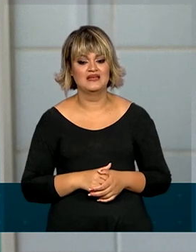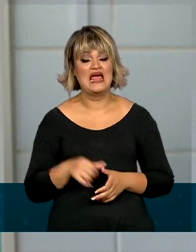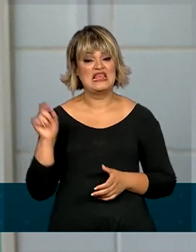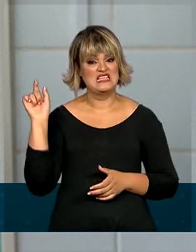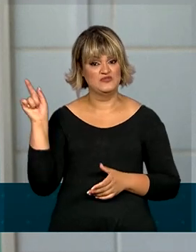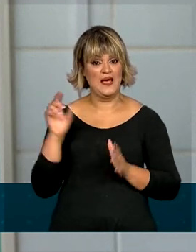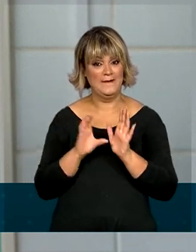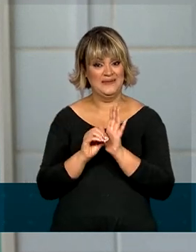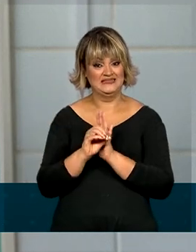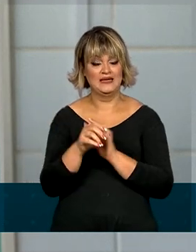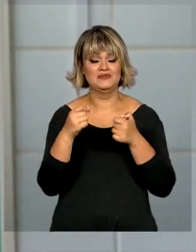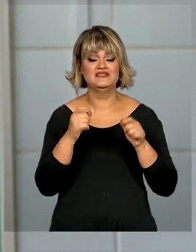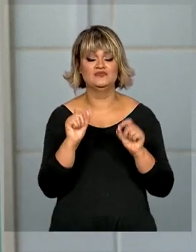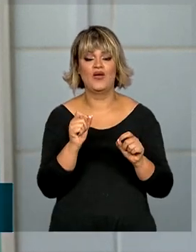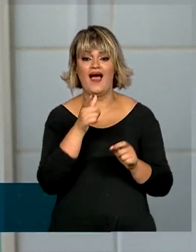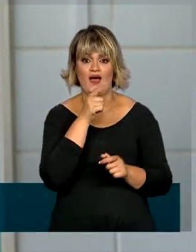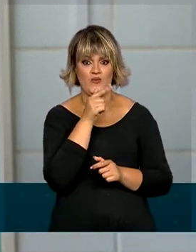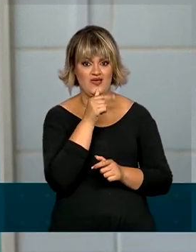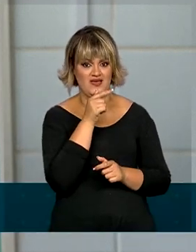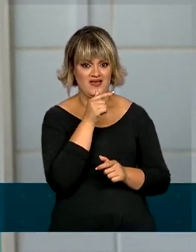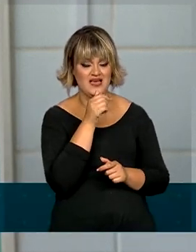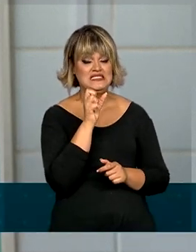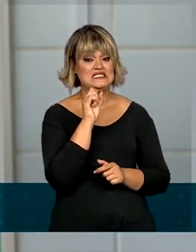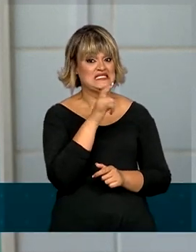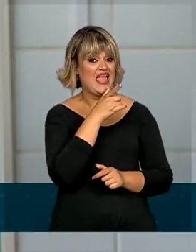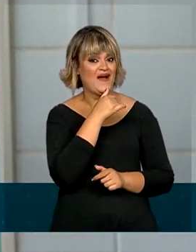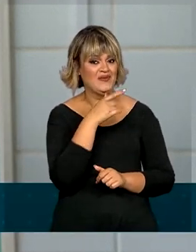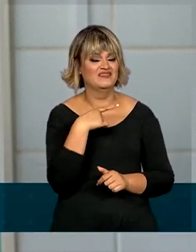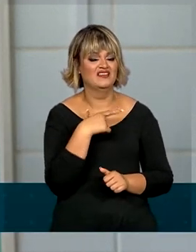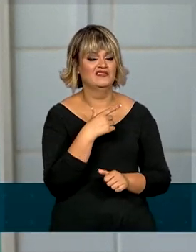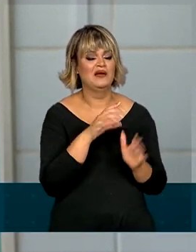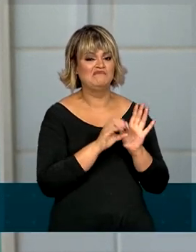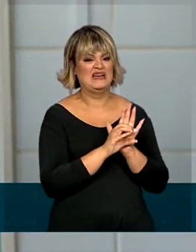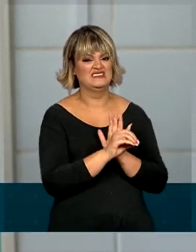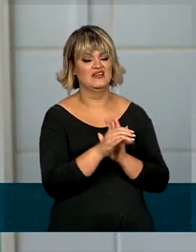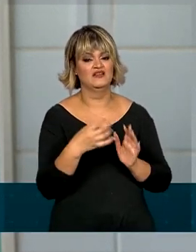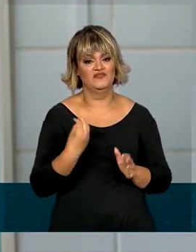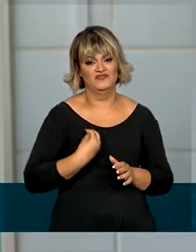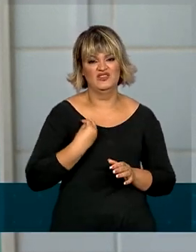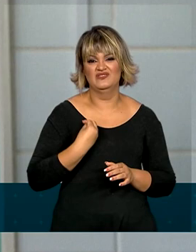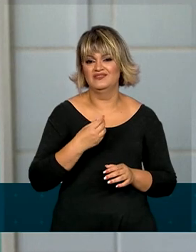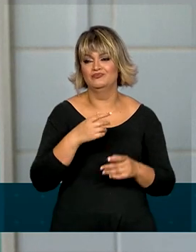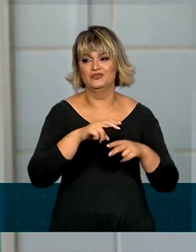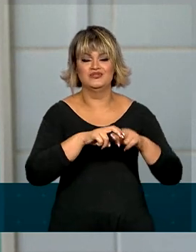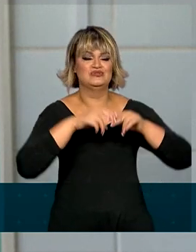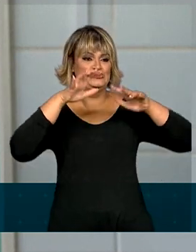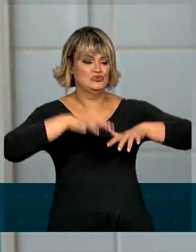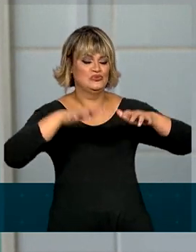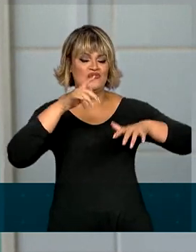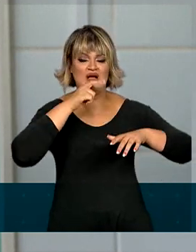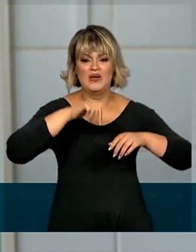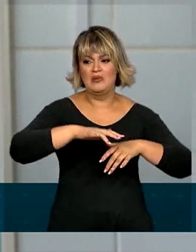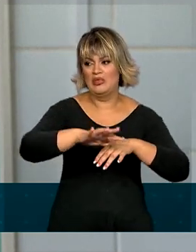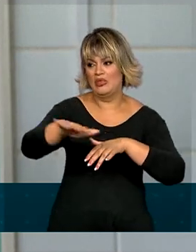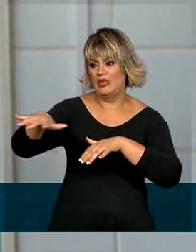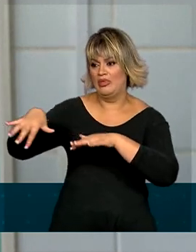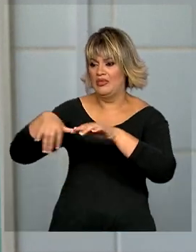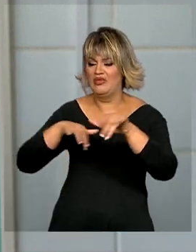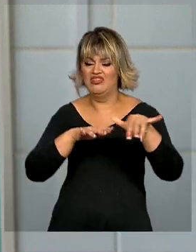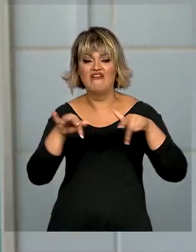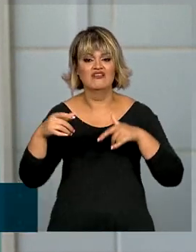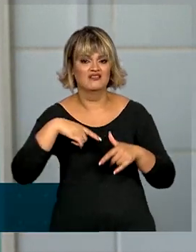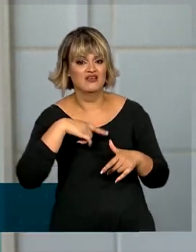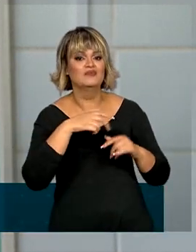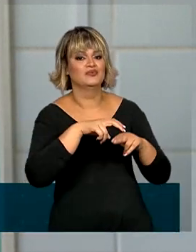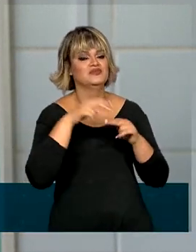bactéria precisa de umidade para sobreviver. Então, locais que têm locais alagados, locais na época de chuva aumenta